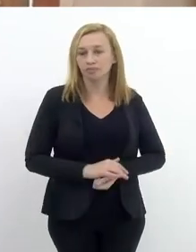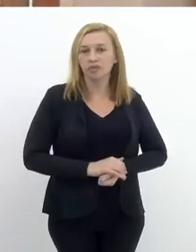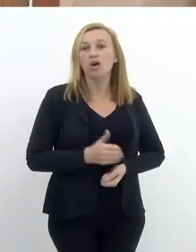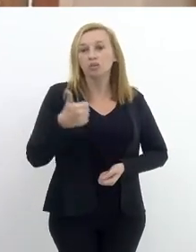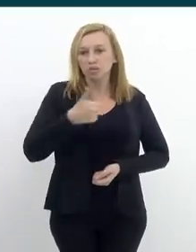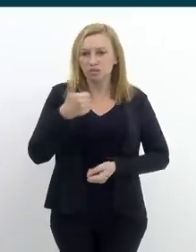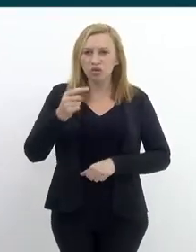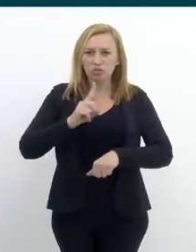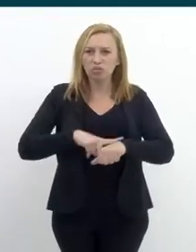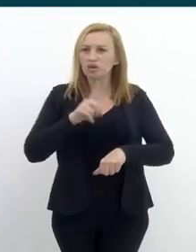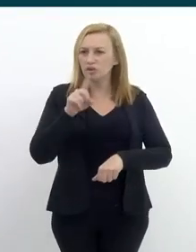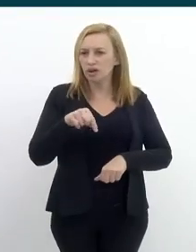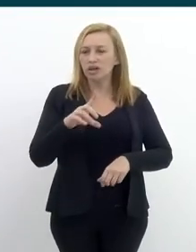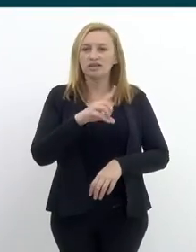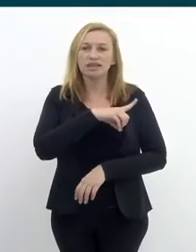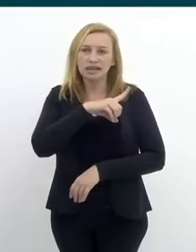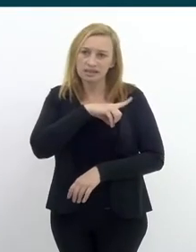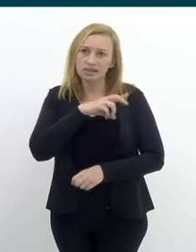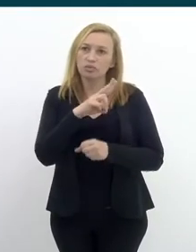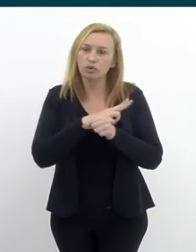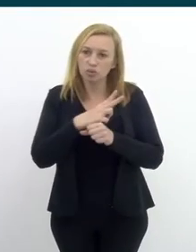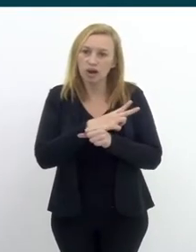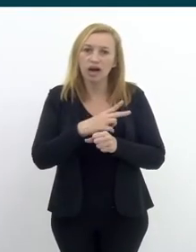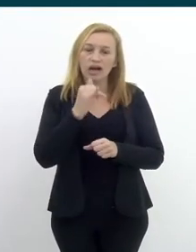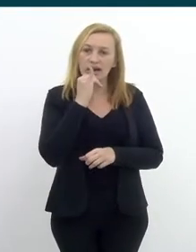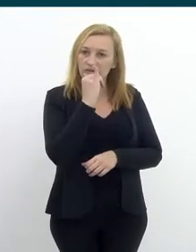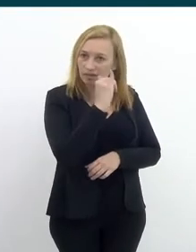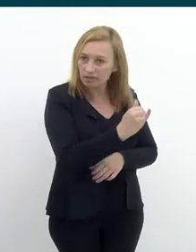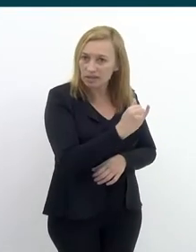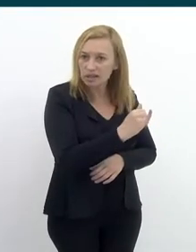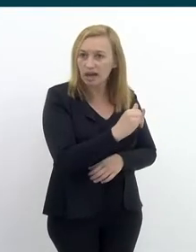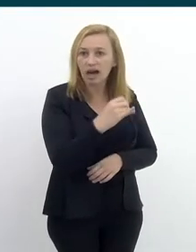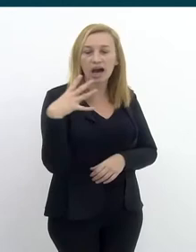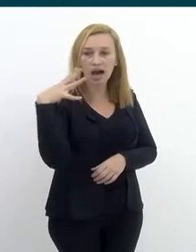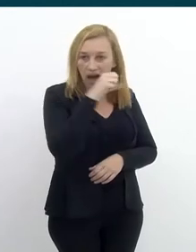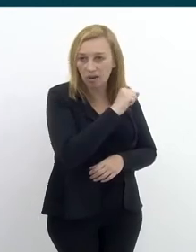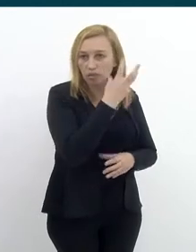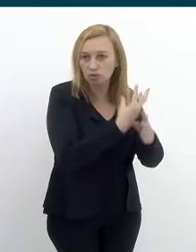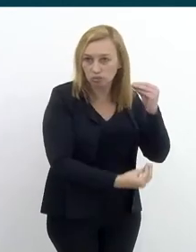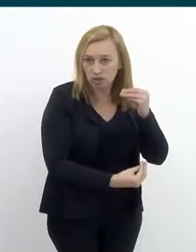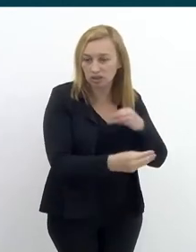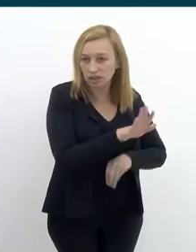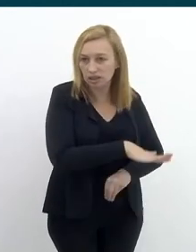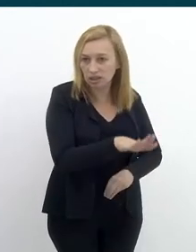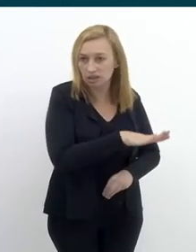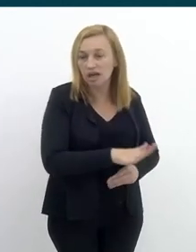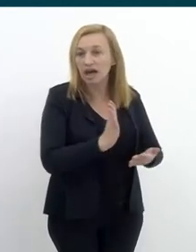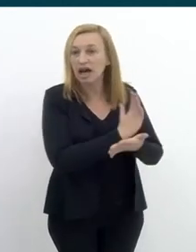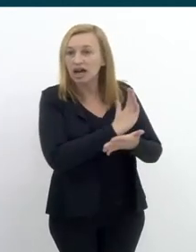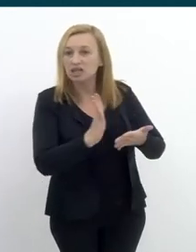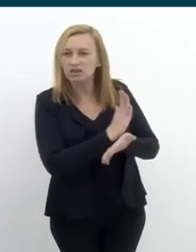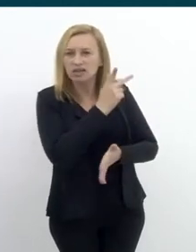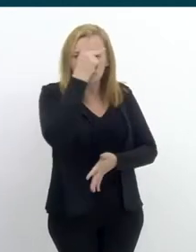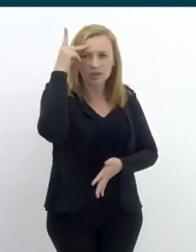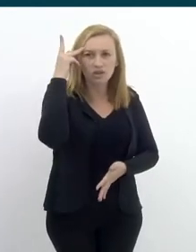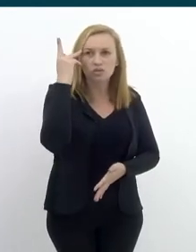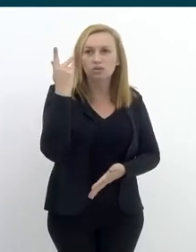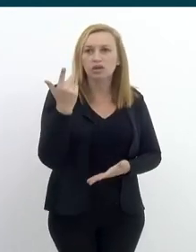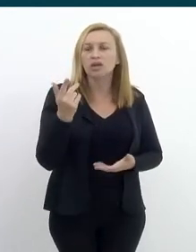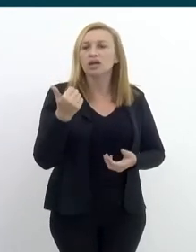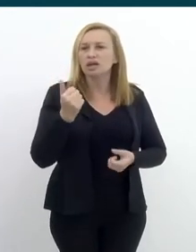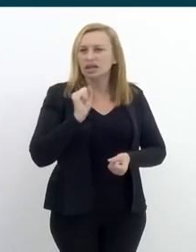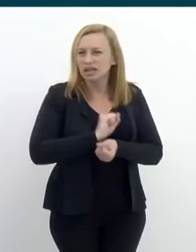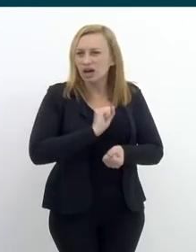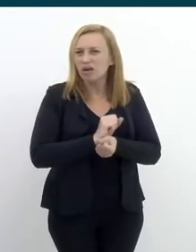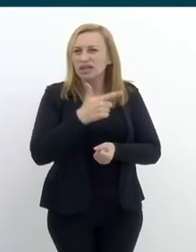onde, quando. O primeiro momento é procurar delegacia, é comunicar imediatamente o desaparecimento. As pessoas às vezes